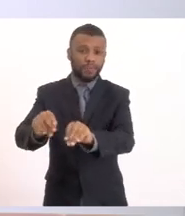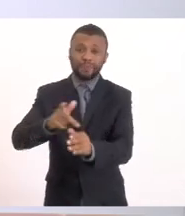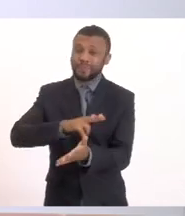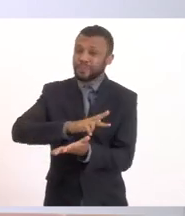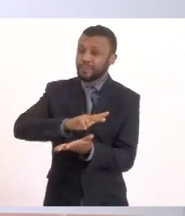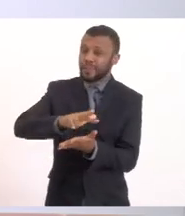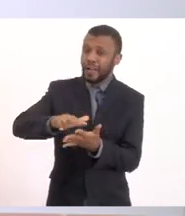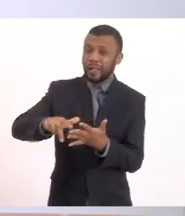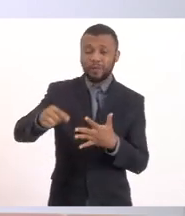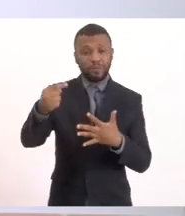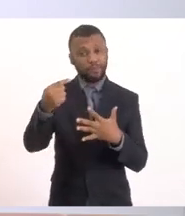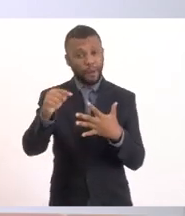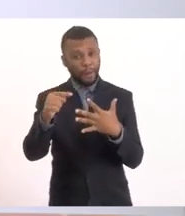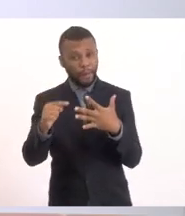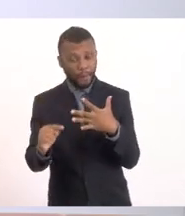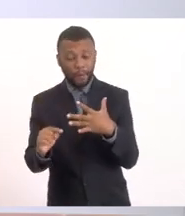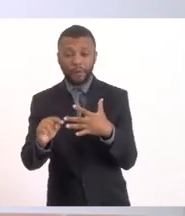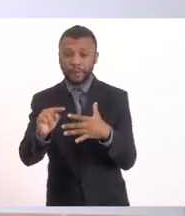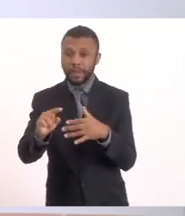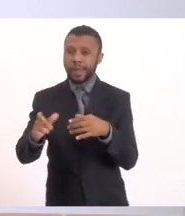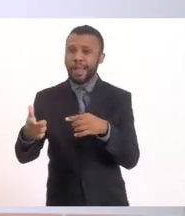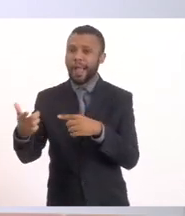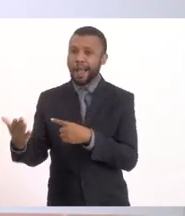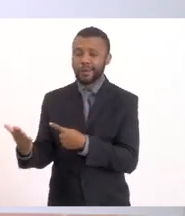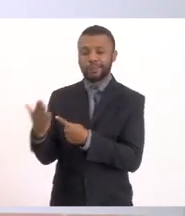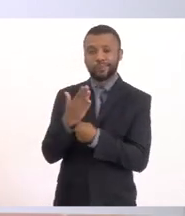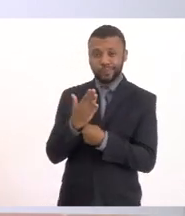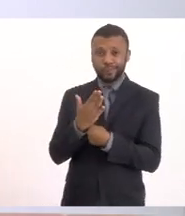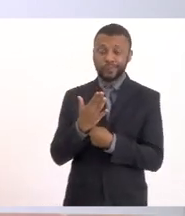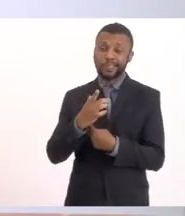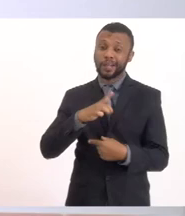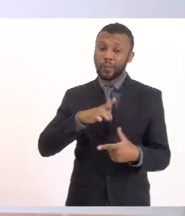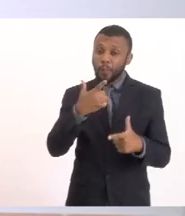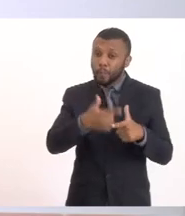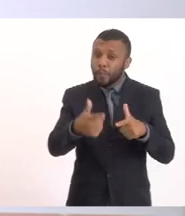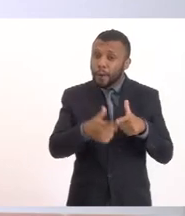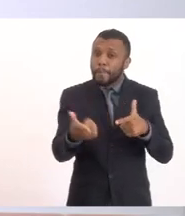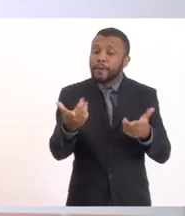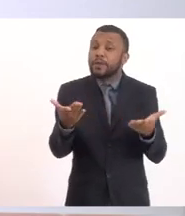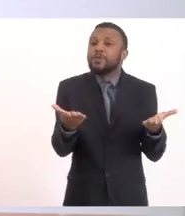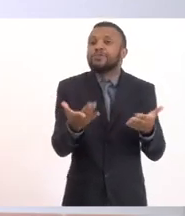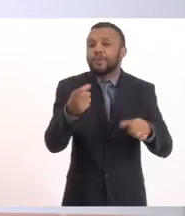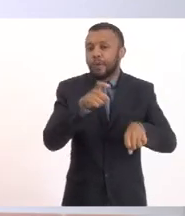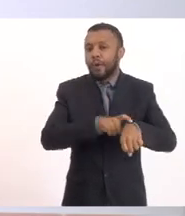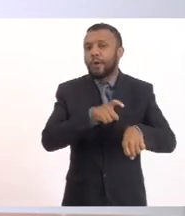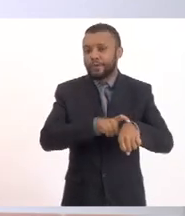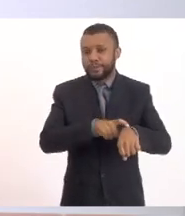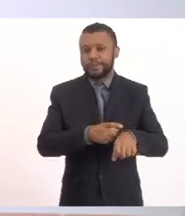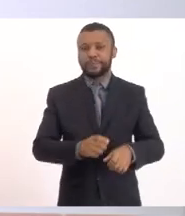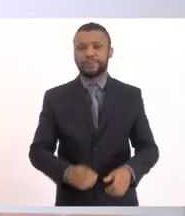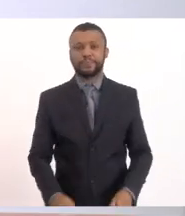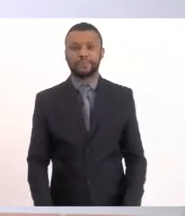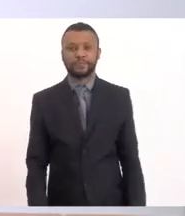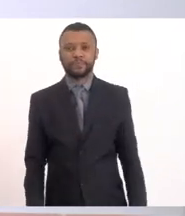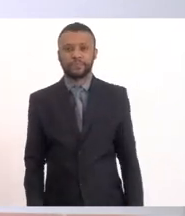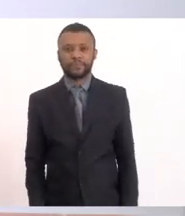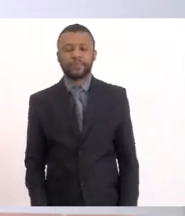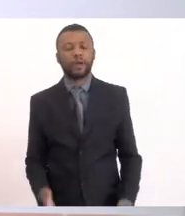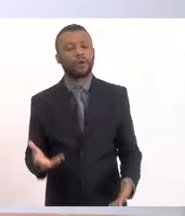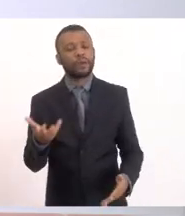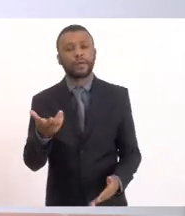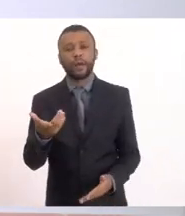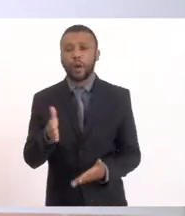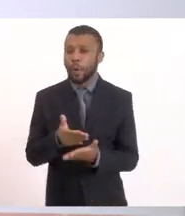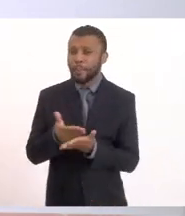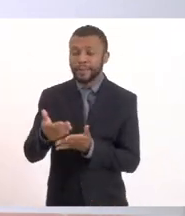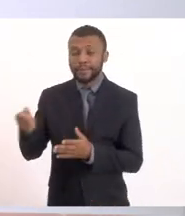que contribuem para a gente ter o que a gente tem hoje lá nesse sistema lagunar. Eu gostaria de começar passando, acho que a palavra, primeiro, para